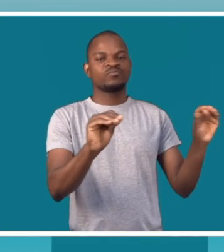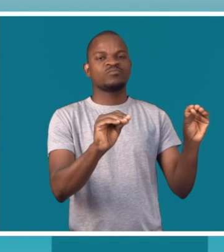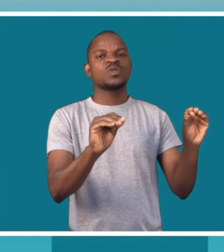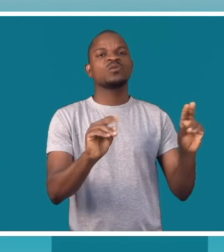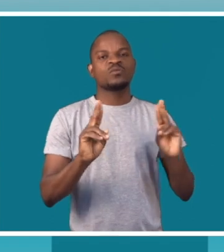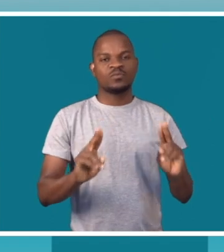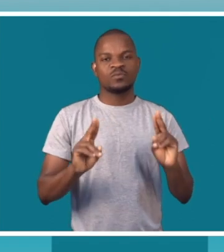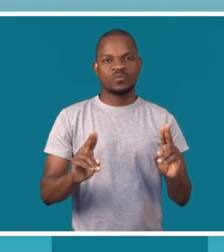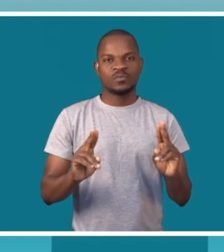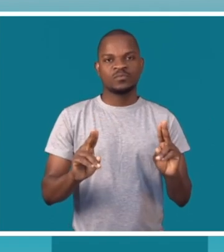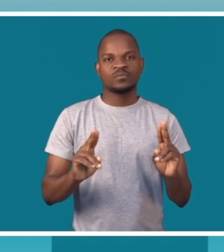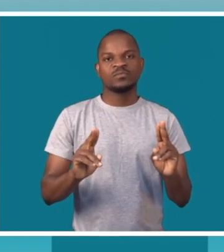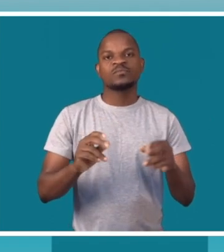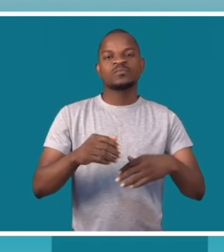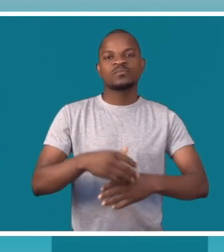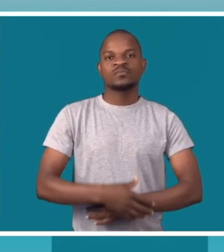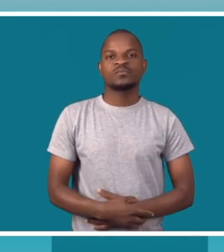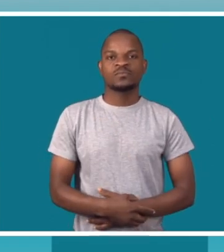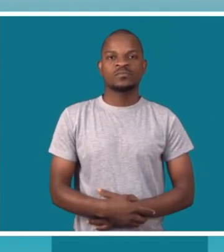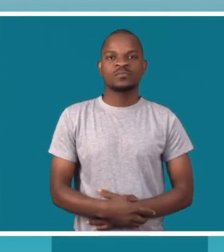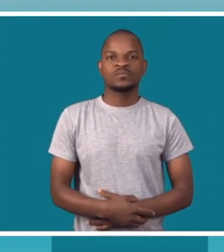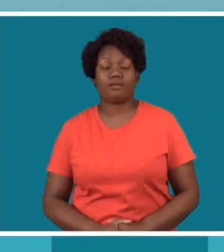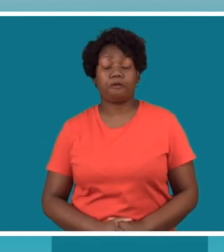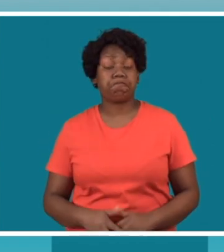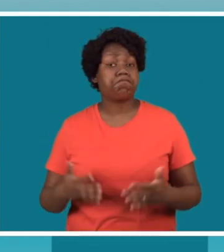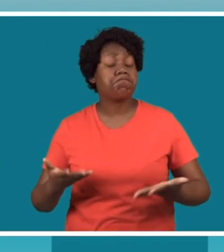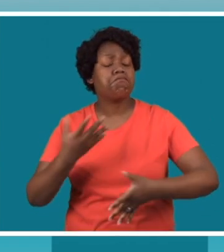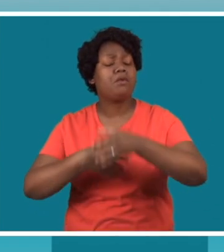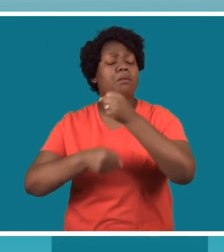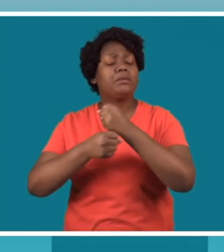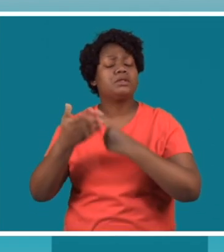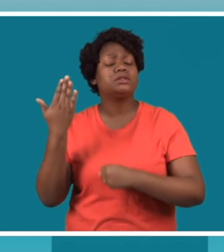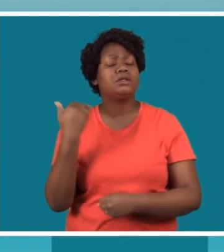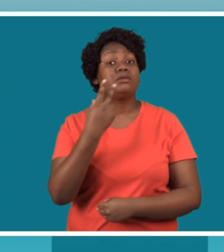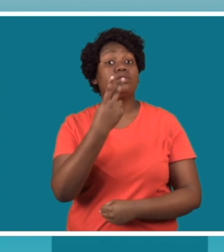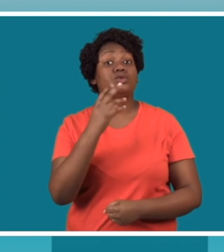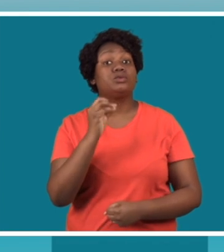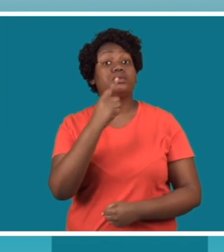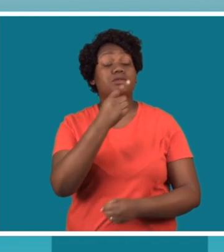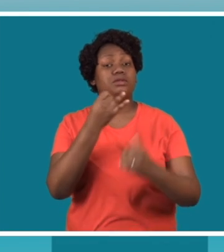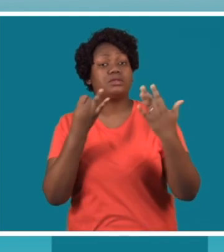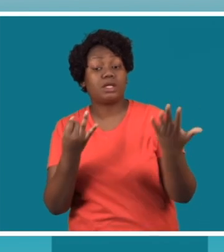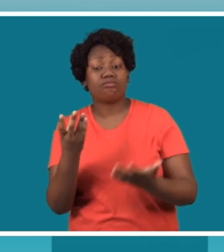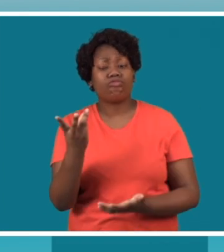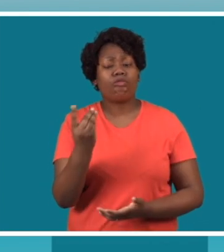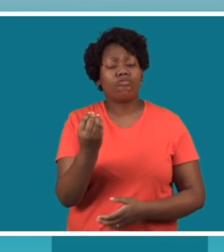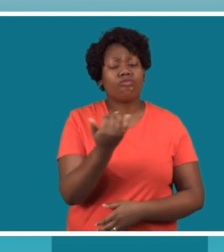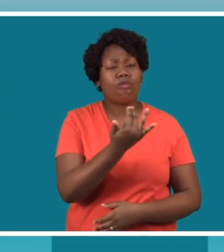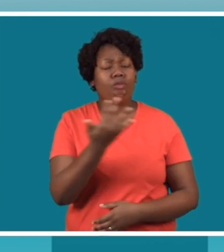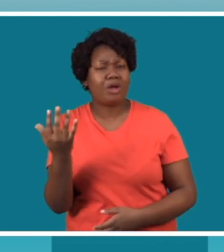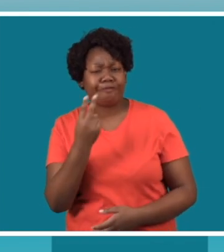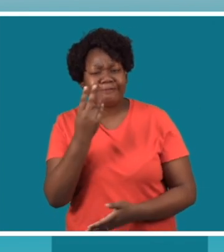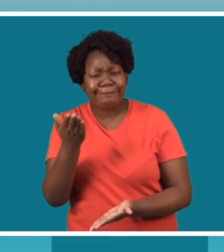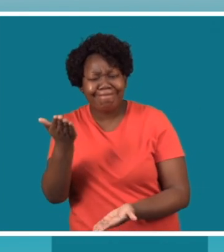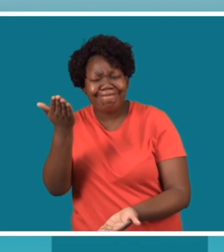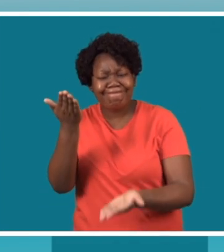possam trabalhar à vontade com os alunos com deficiência auditiva. O Censo 2017 avança